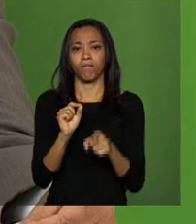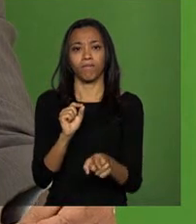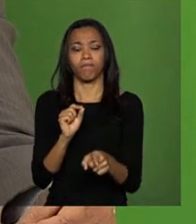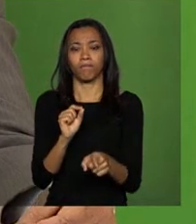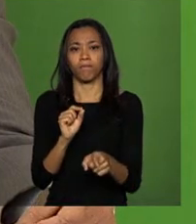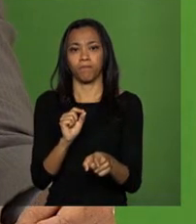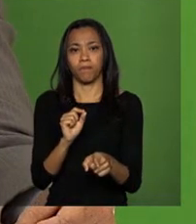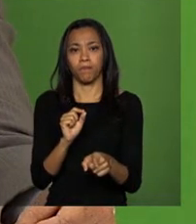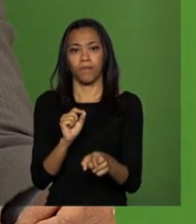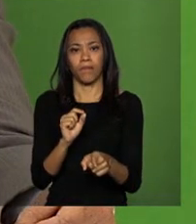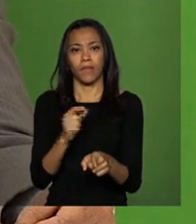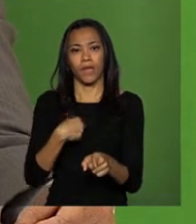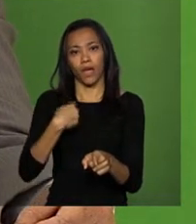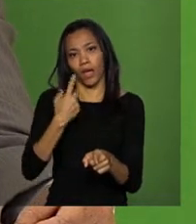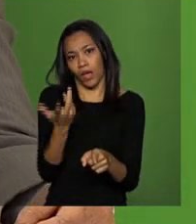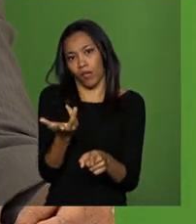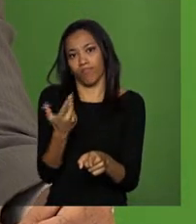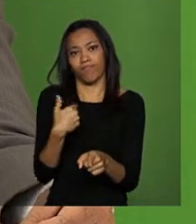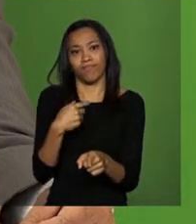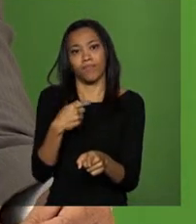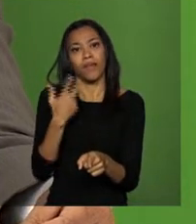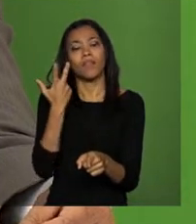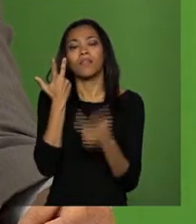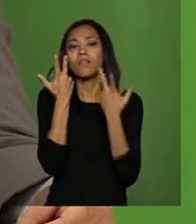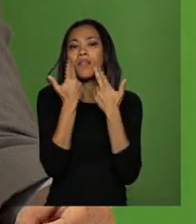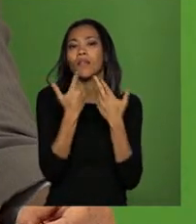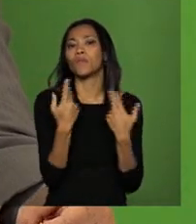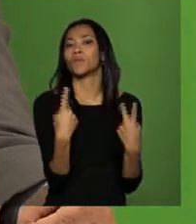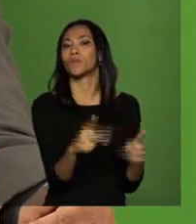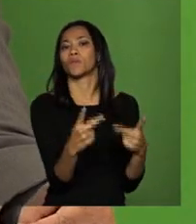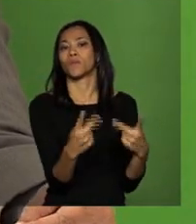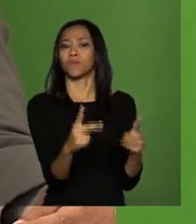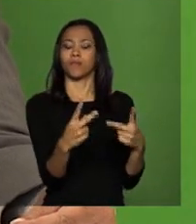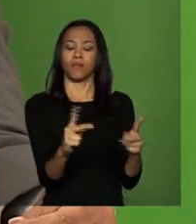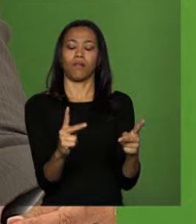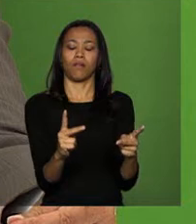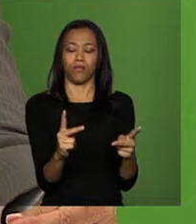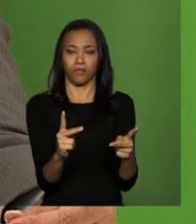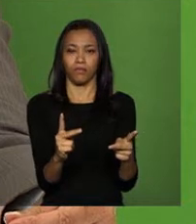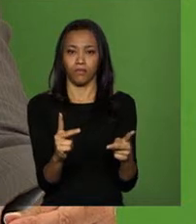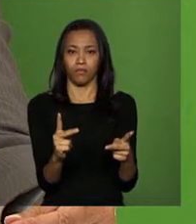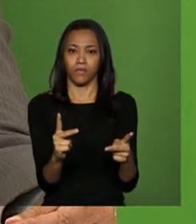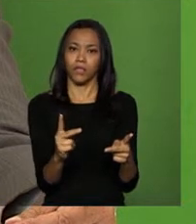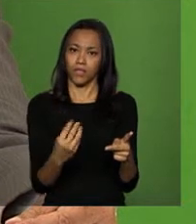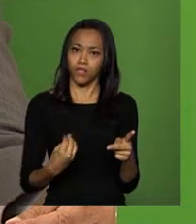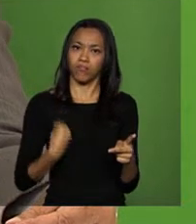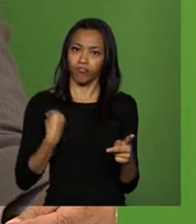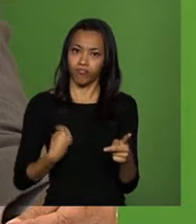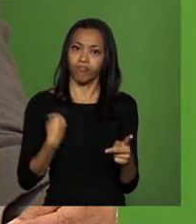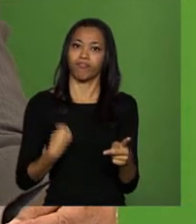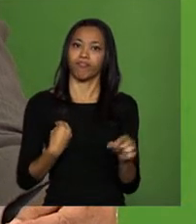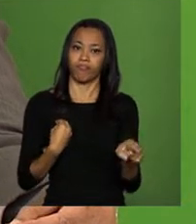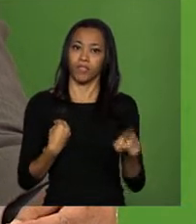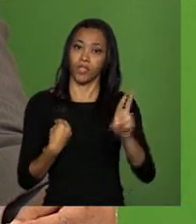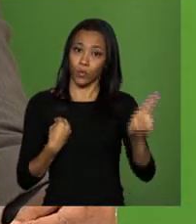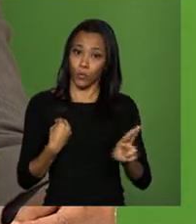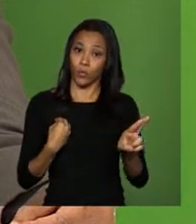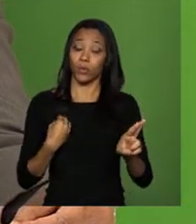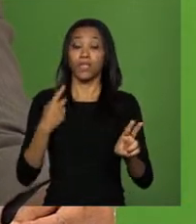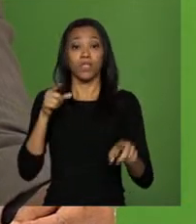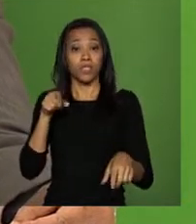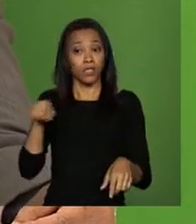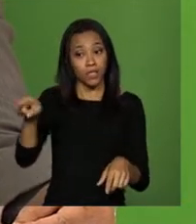invenção, ou seja, aquilo que a natureza já contempla e aquilo que você